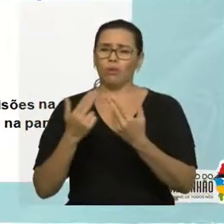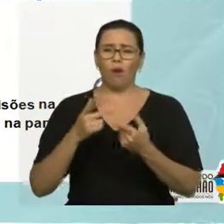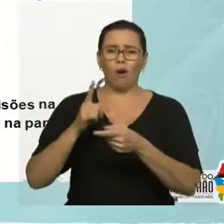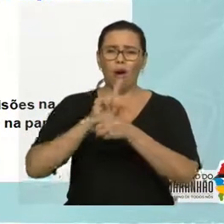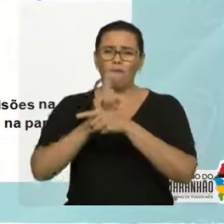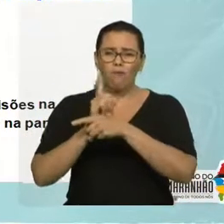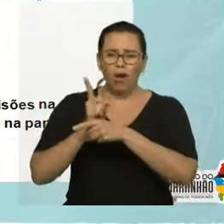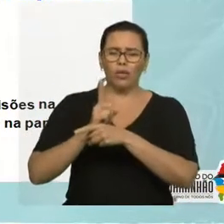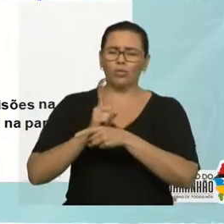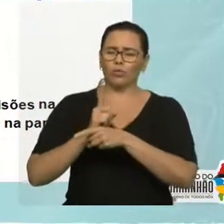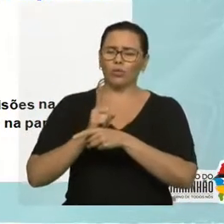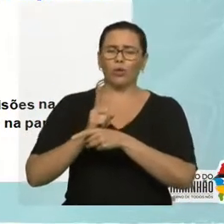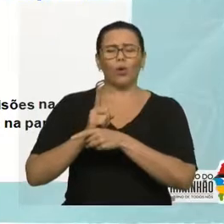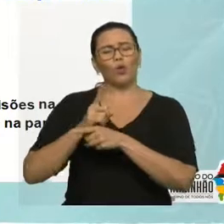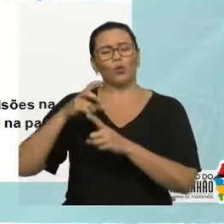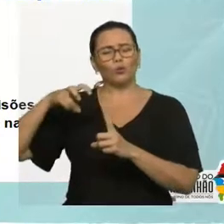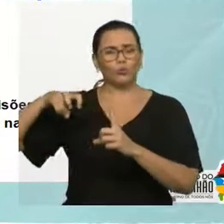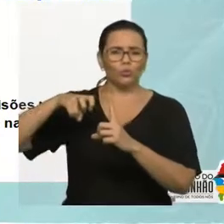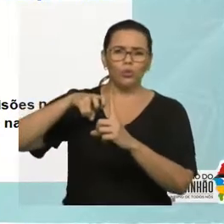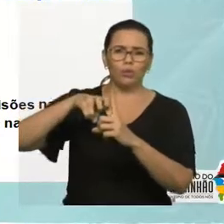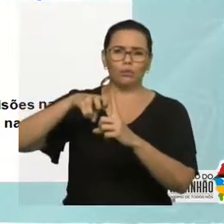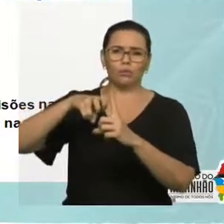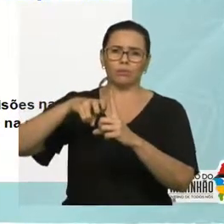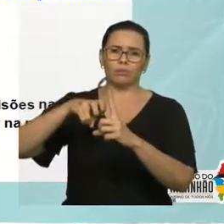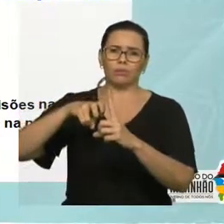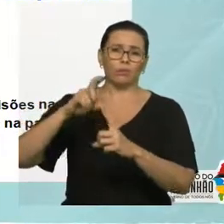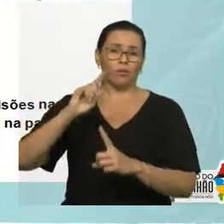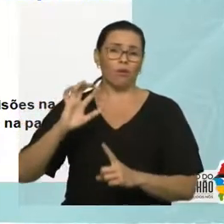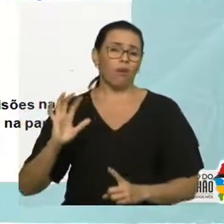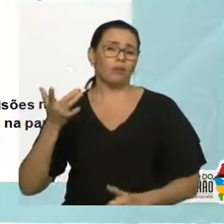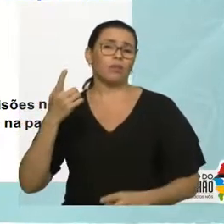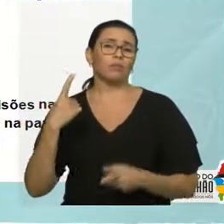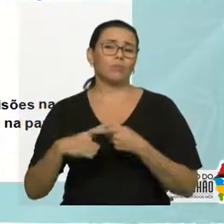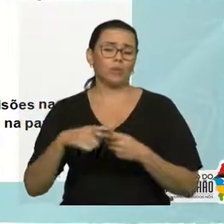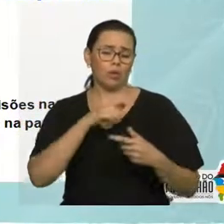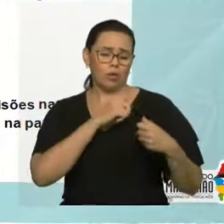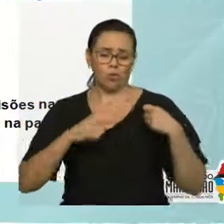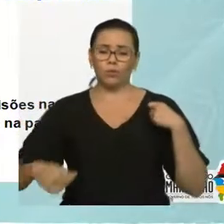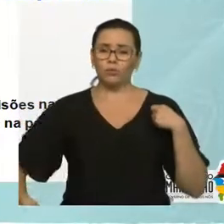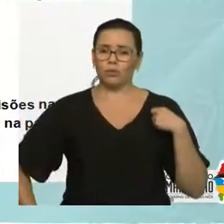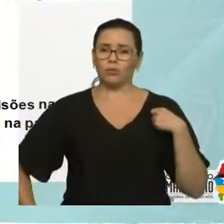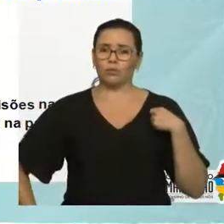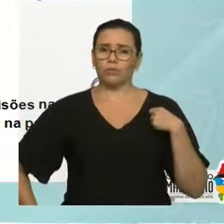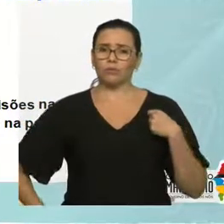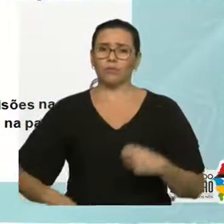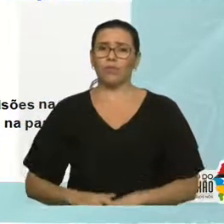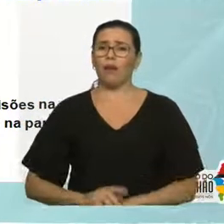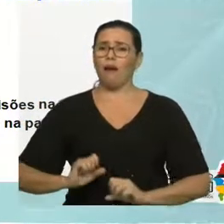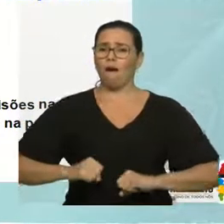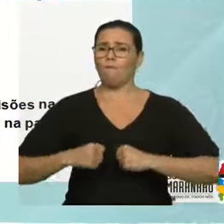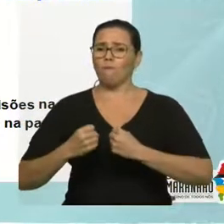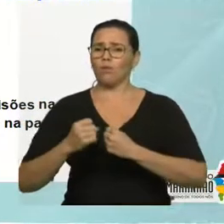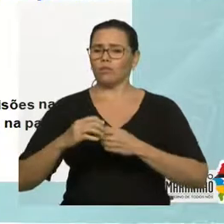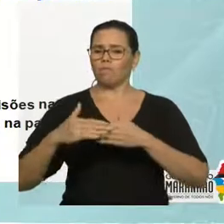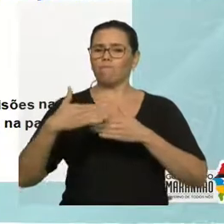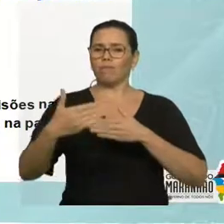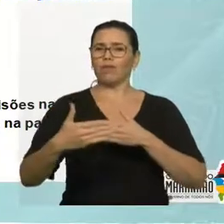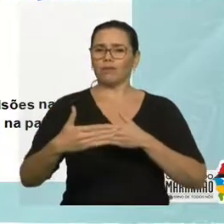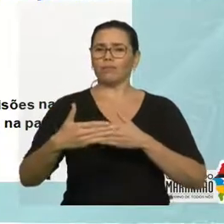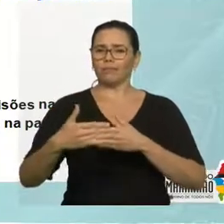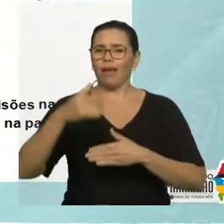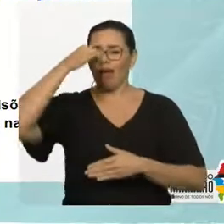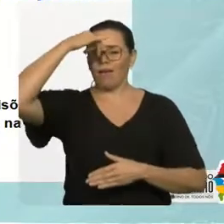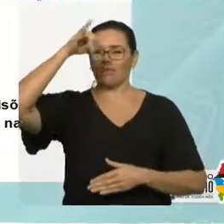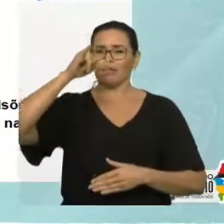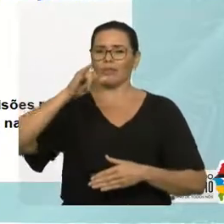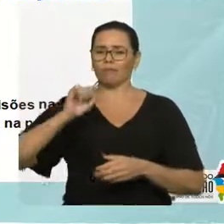e seria projetado para frente, o que não acontece, pois o cinto aplica ali a força externa. Da mesma maneira